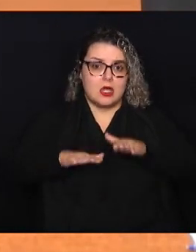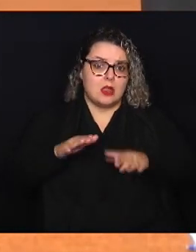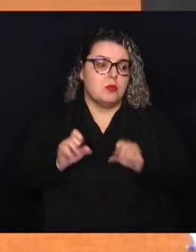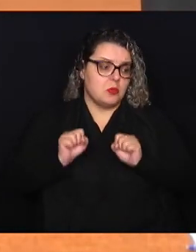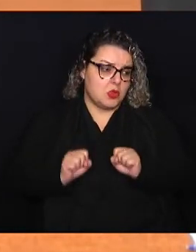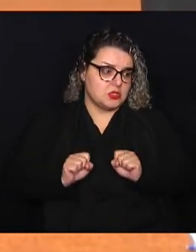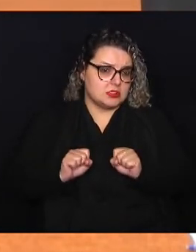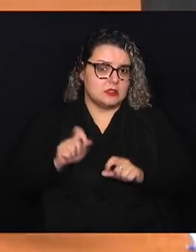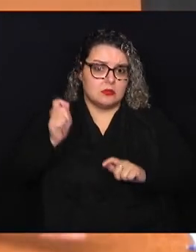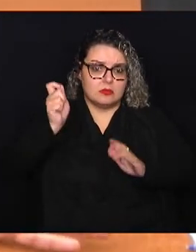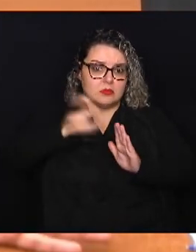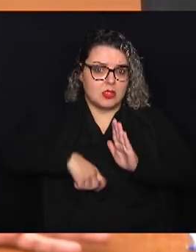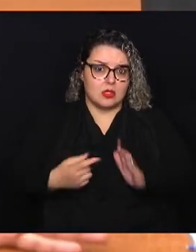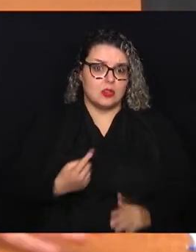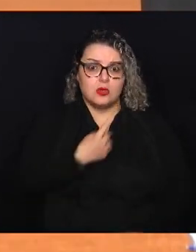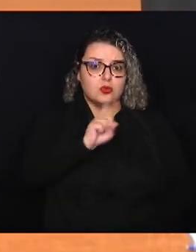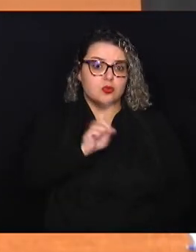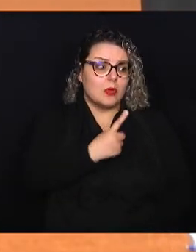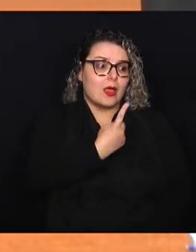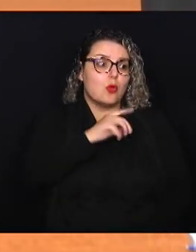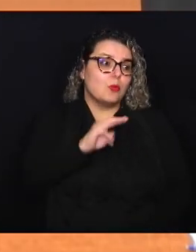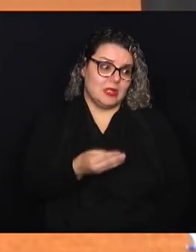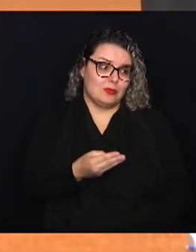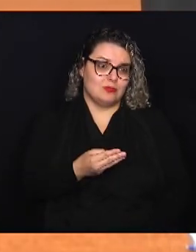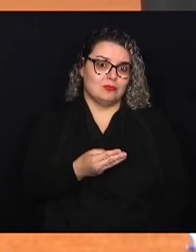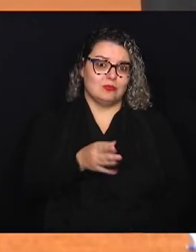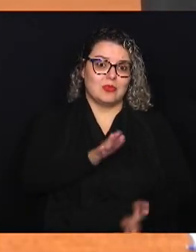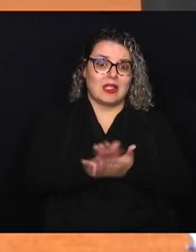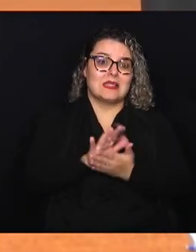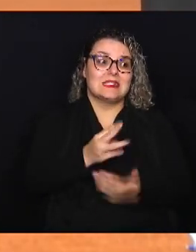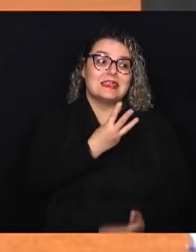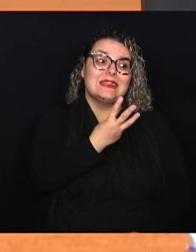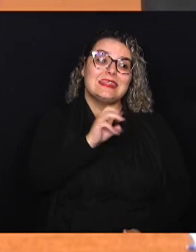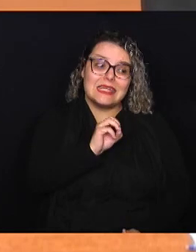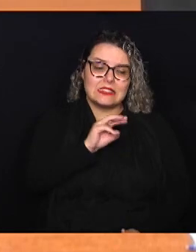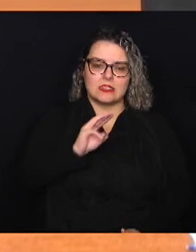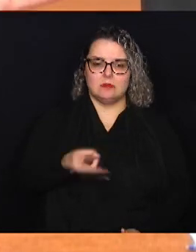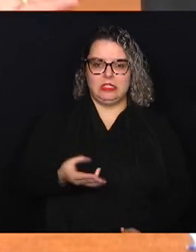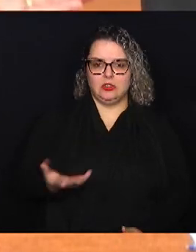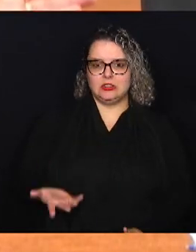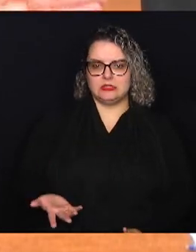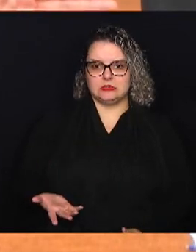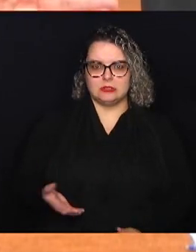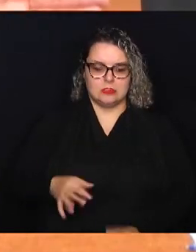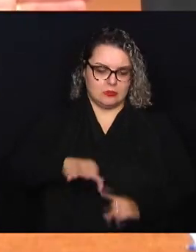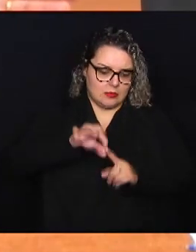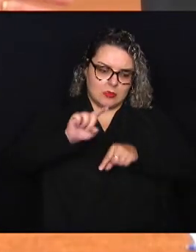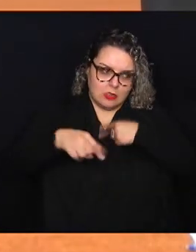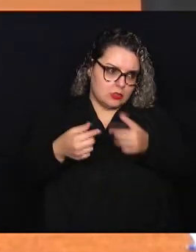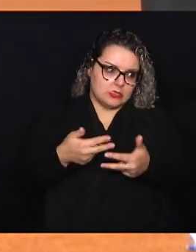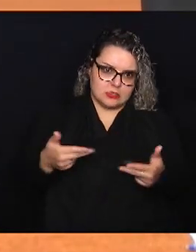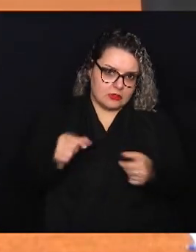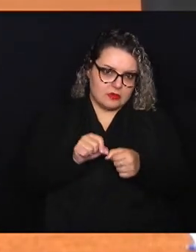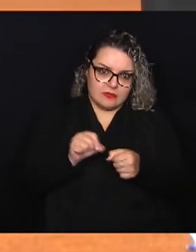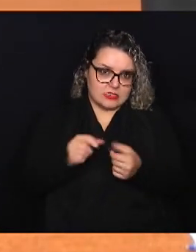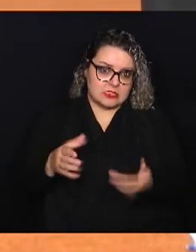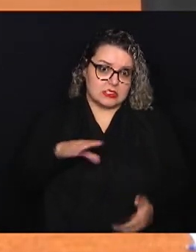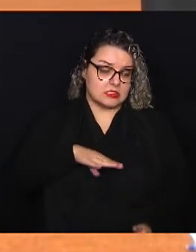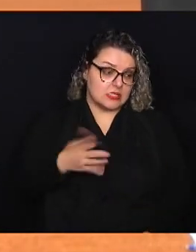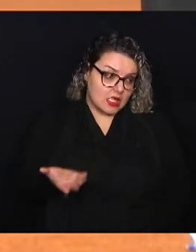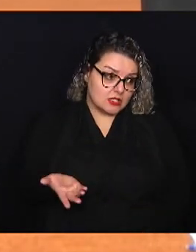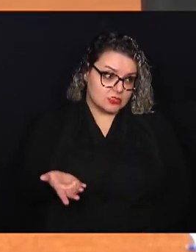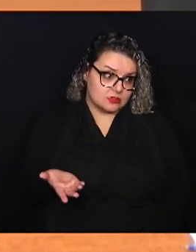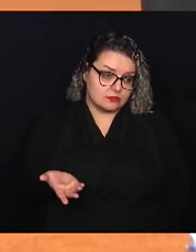pode mas não custa um milhão custa 30 então você vai preferenciar outras coisas a serem feitas na cidade então assim